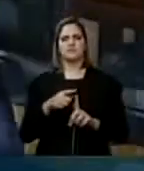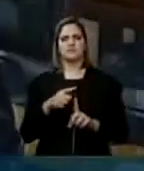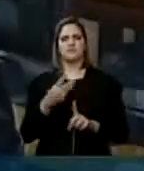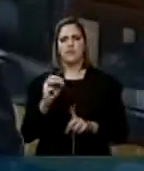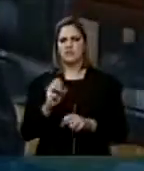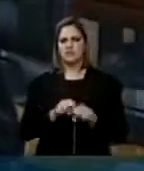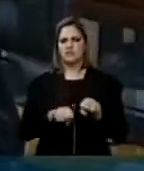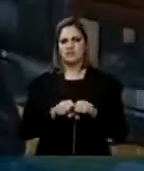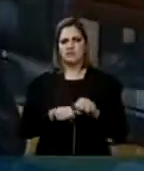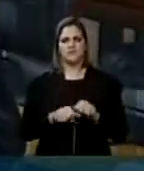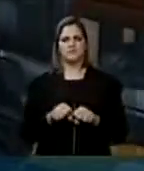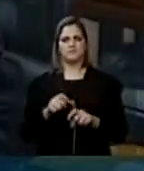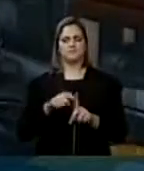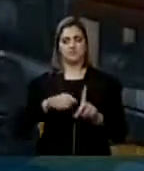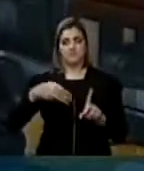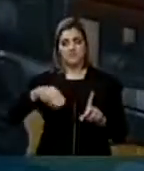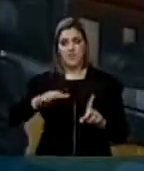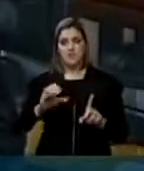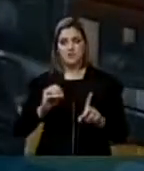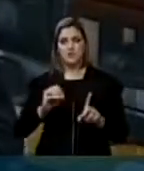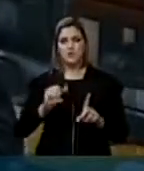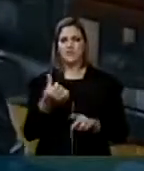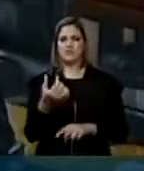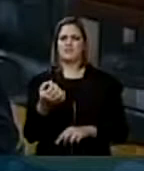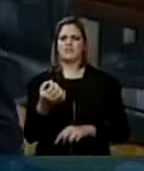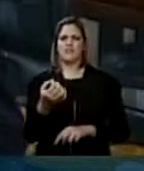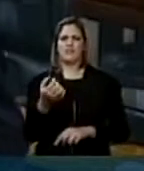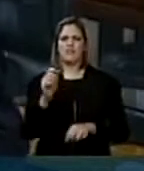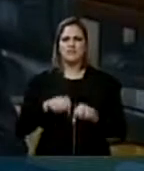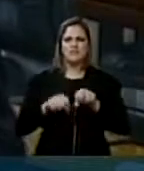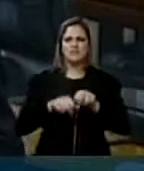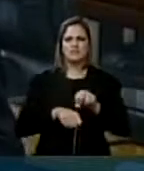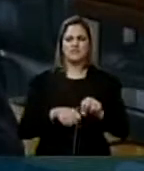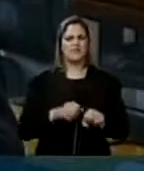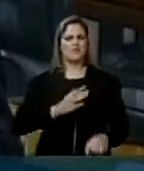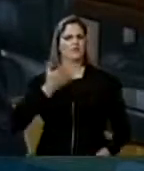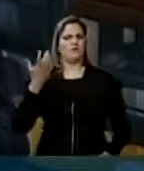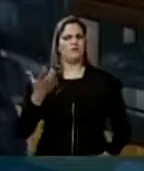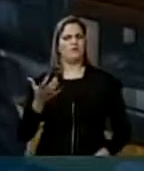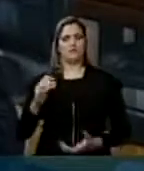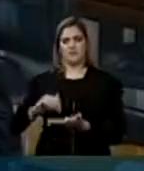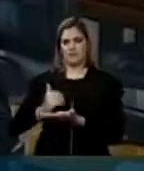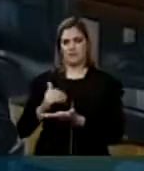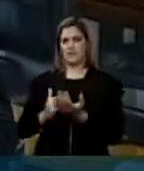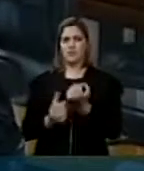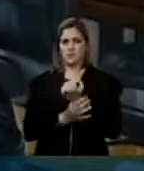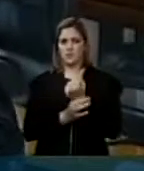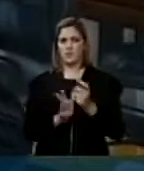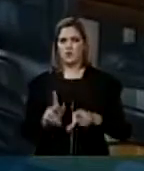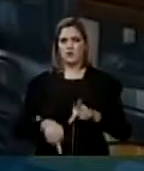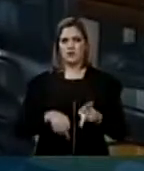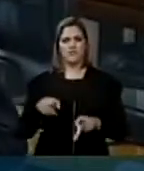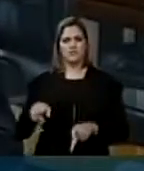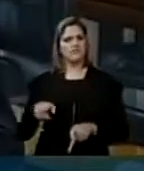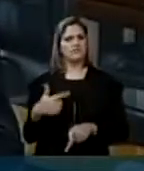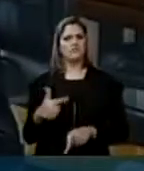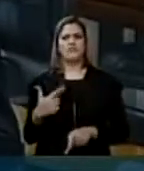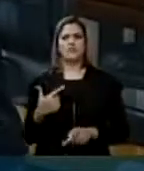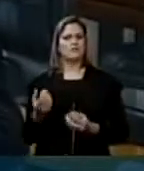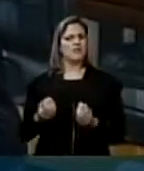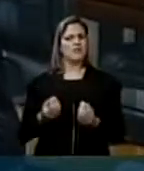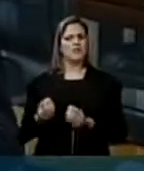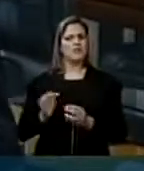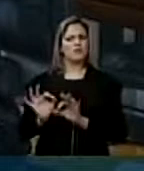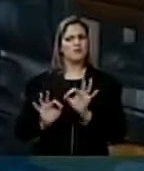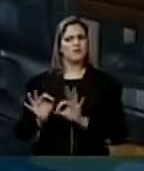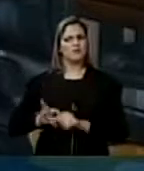março, foram mais de 60 assassinatos. Isso demonstra que a Secretaria de Segurança Pública do estado não está tendo a condição